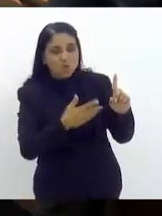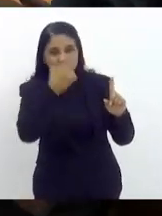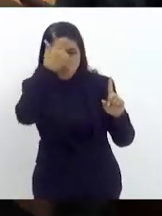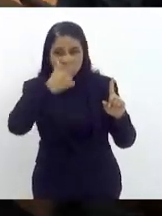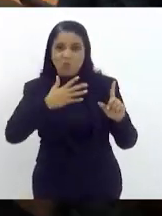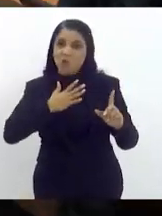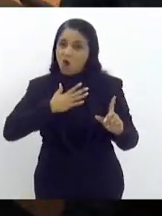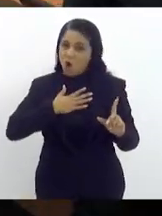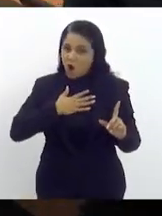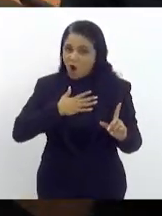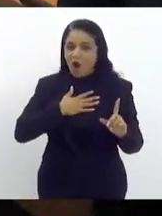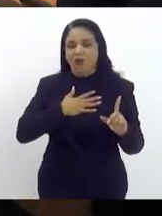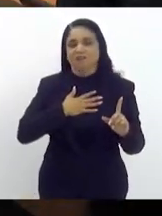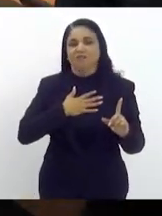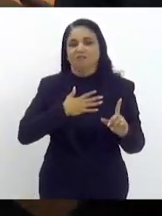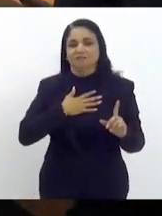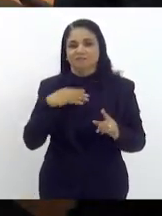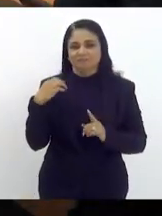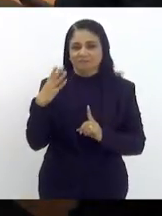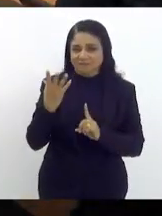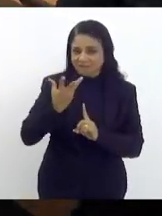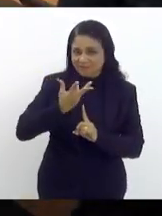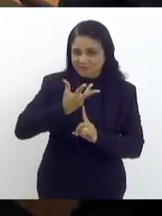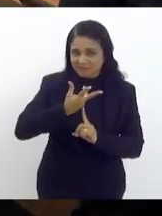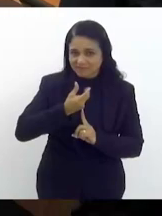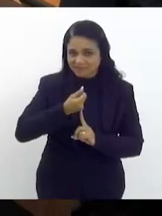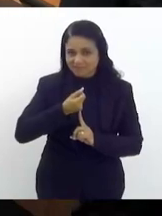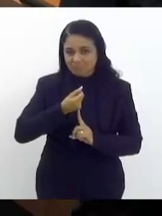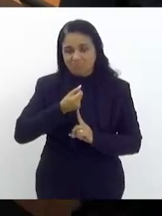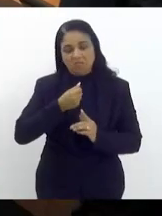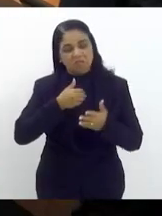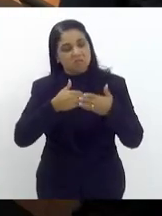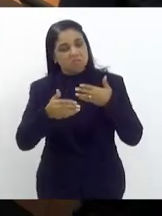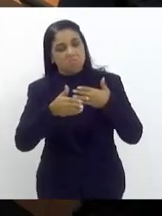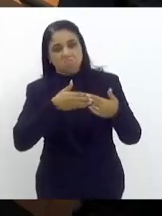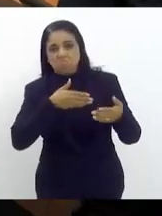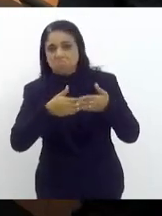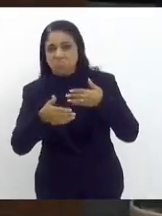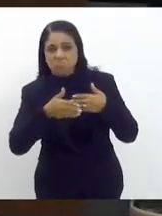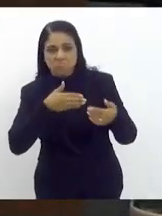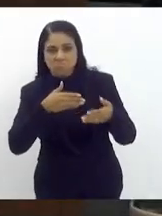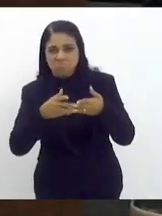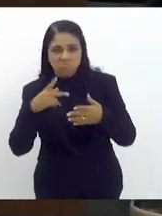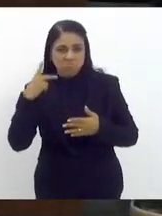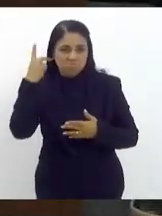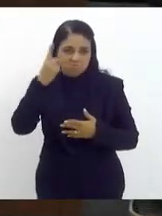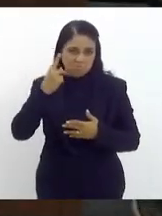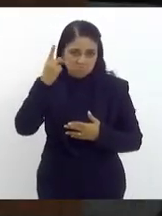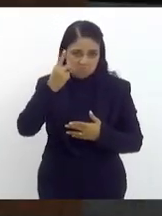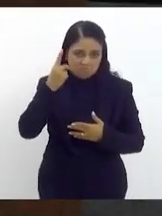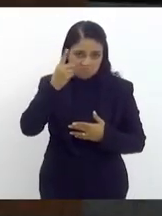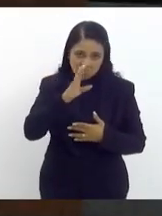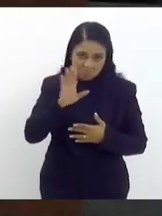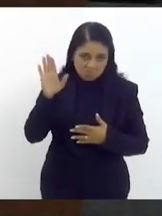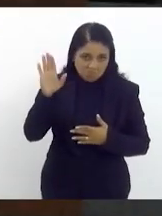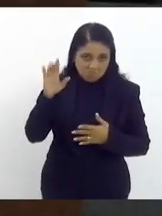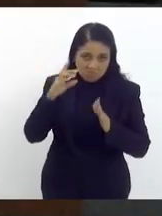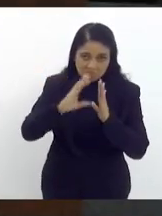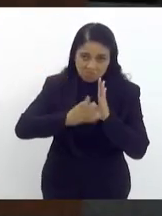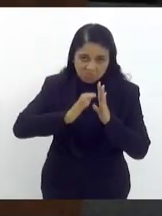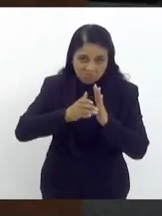independente da sua coloração política ideológica fez muito bem vossa